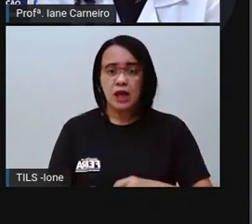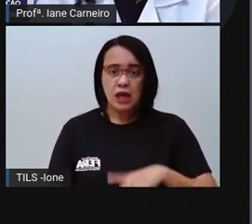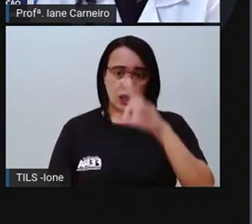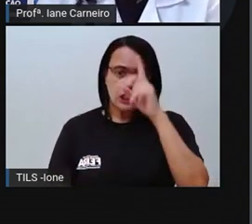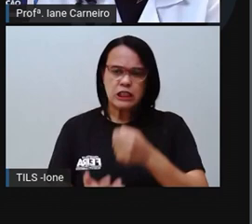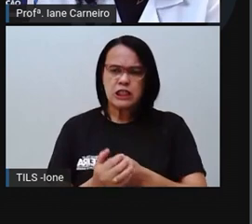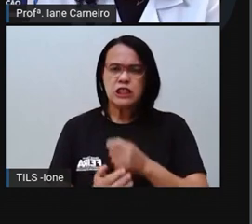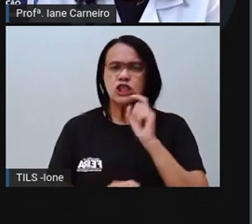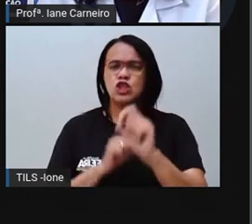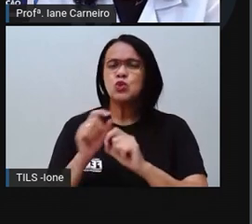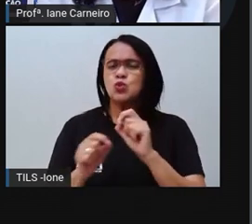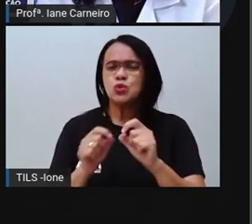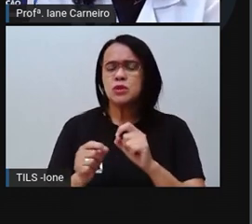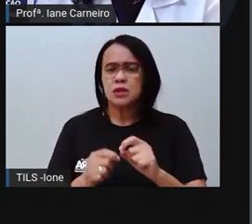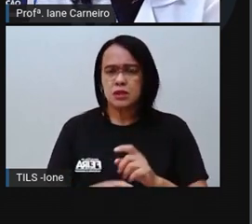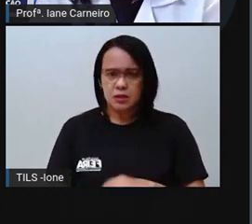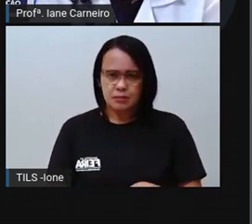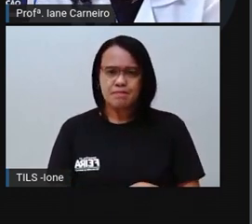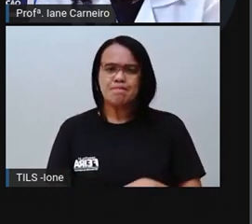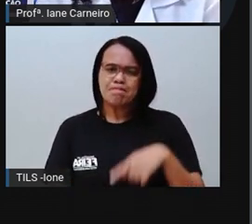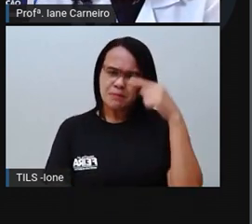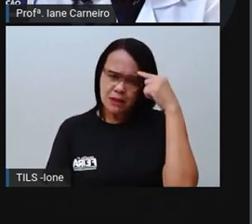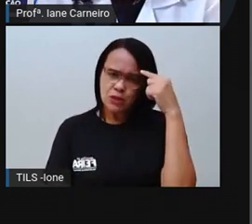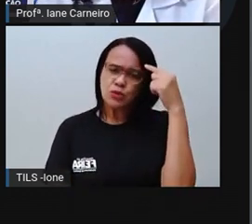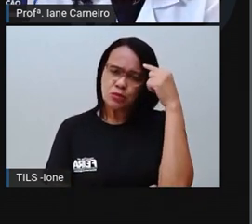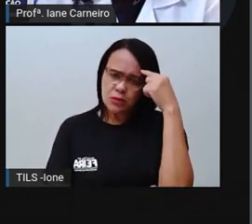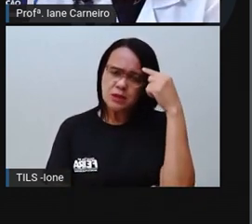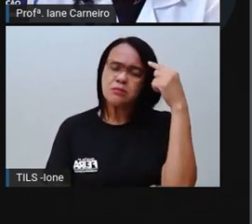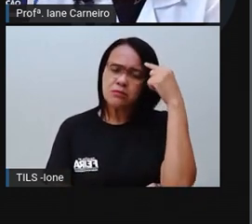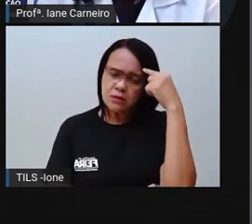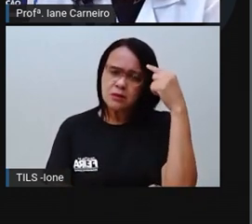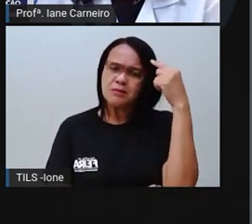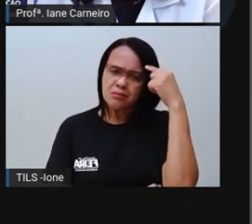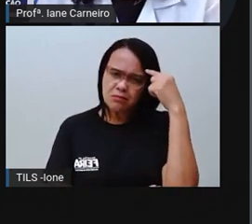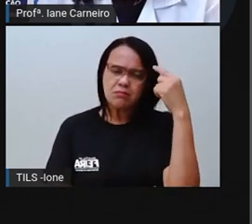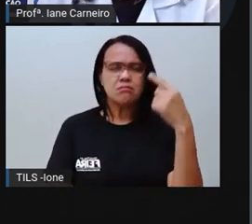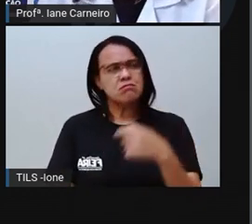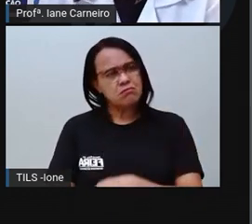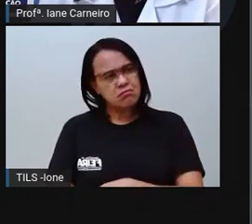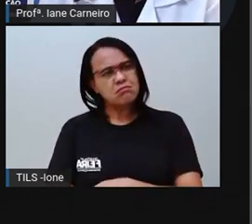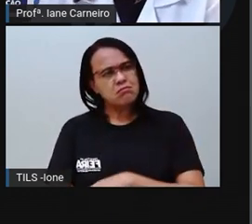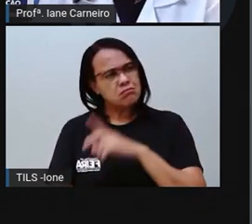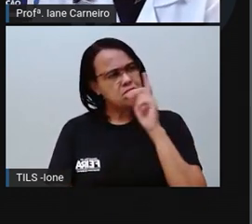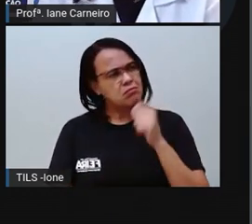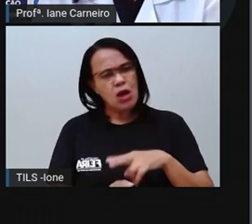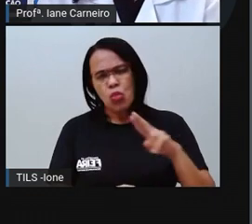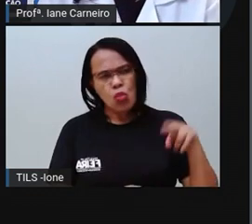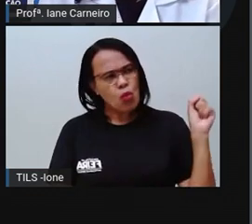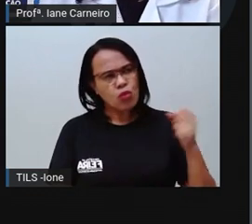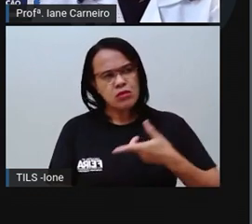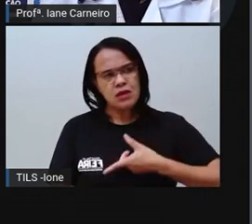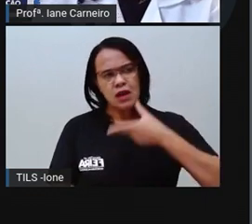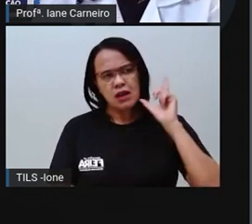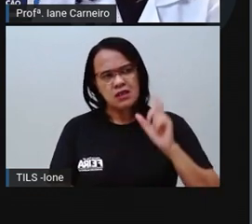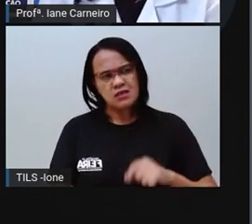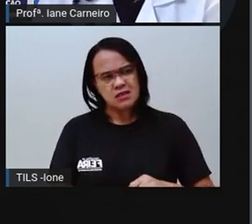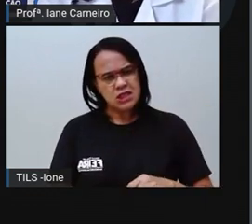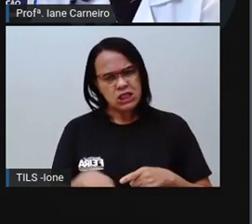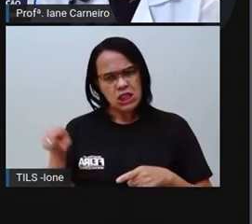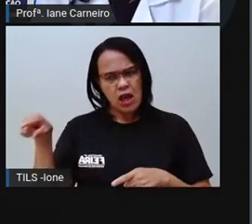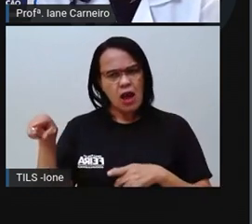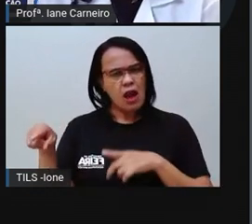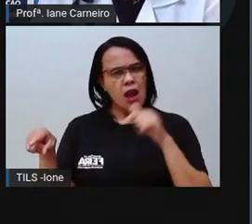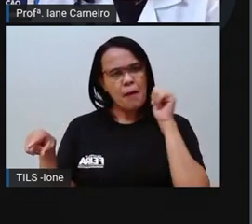recebido um desafio assim, ainda mais de uma criança. Sonhou que criava um